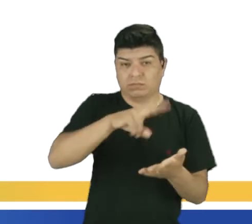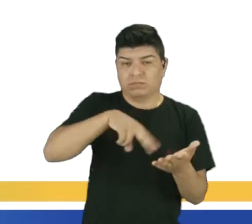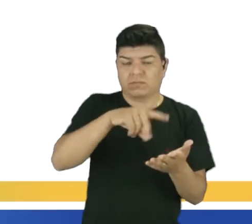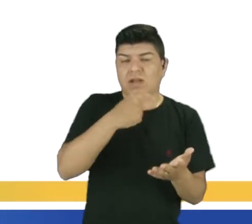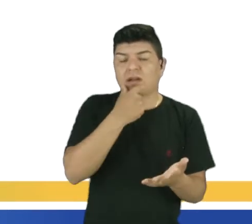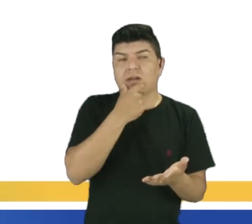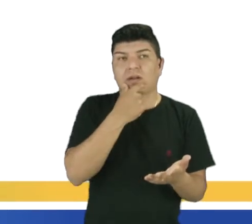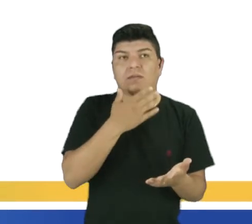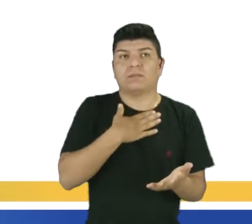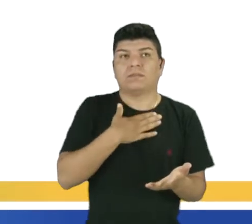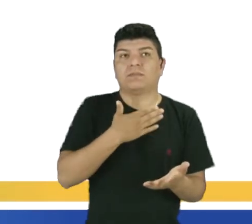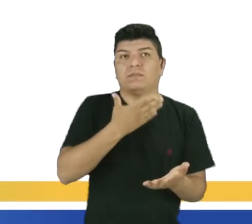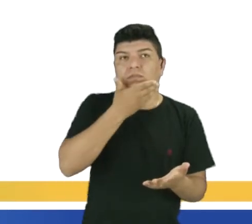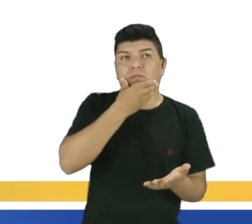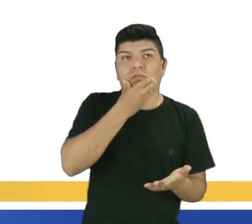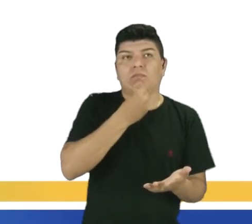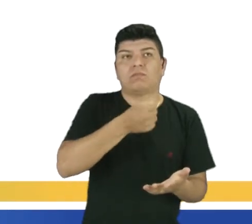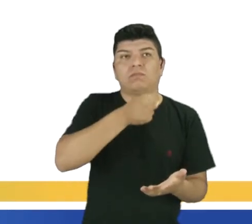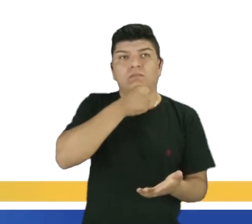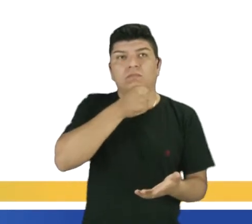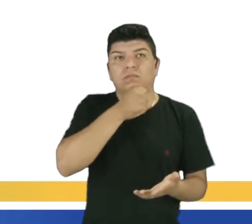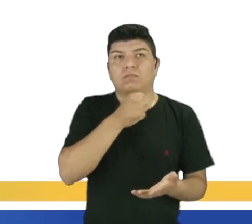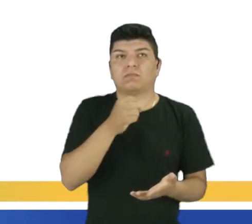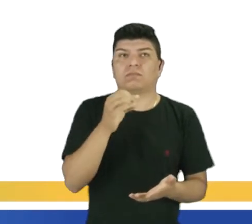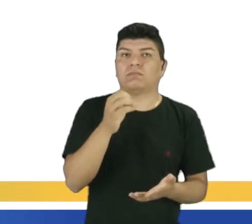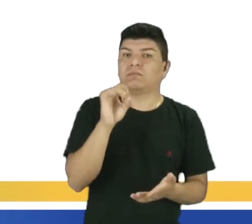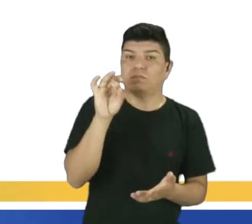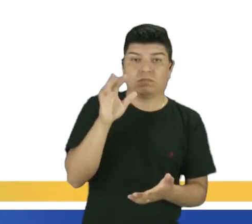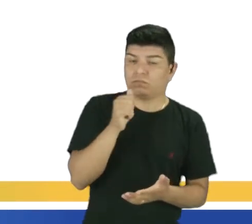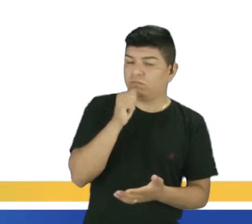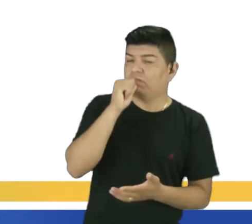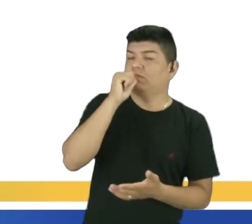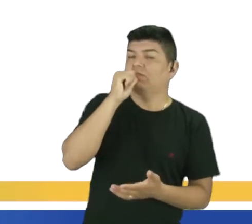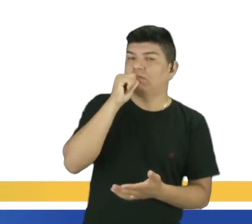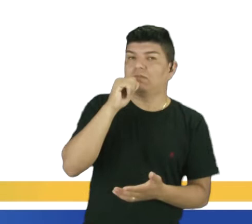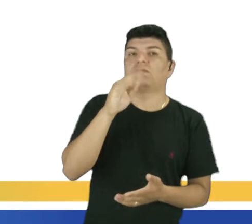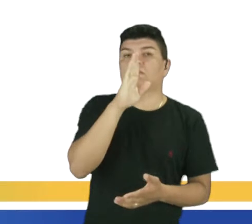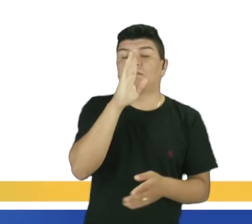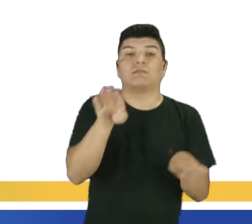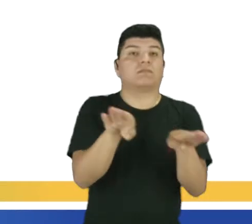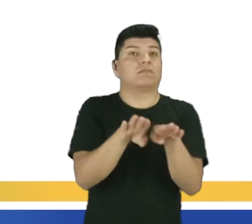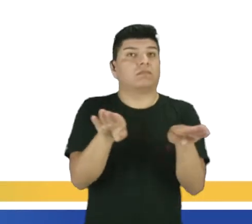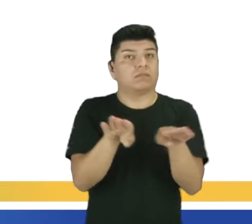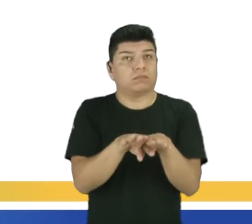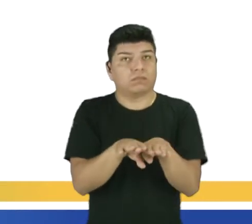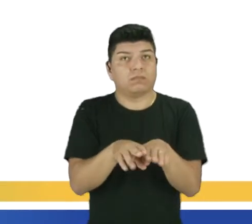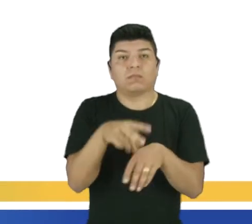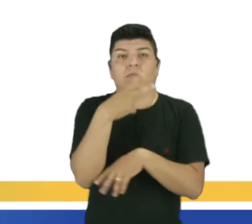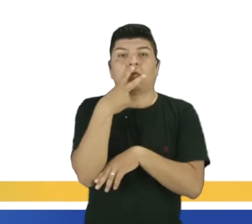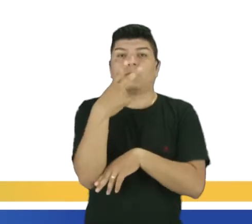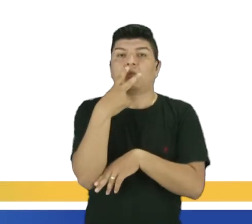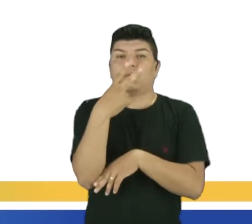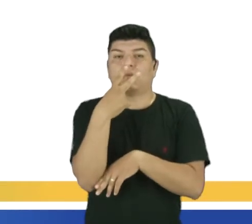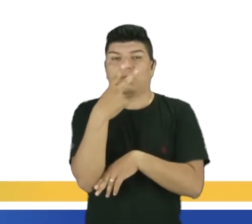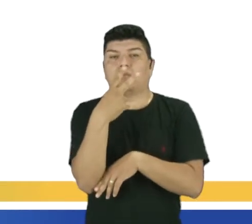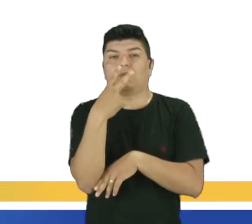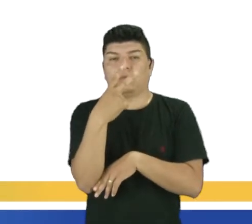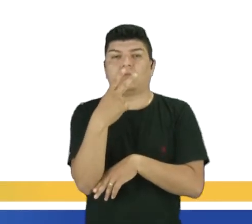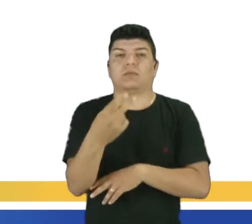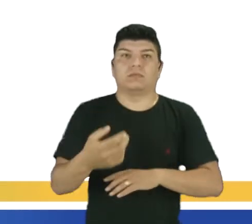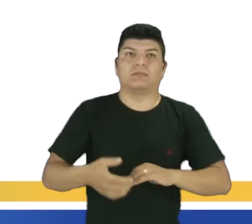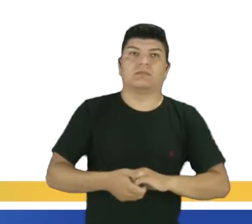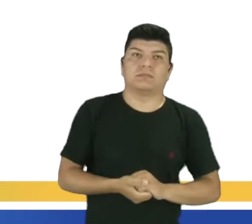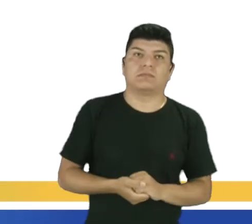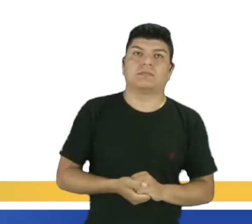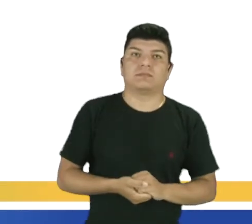Meu avô não só bebe, que é o not only, mas também fuma, que é o but